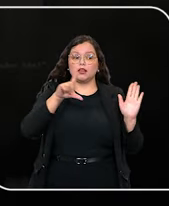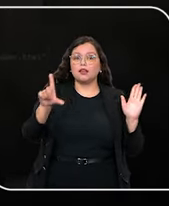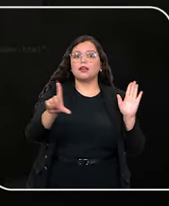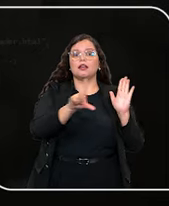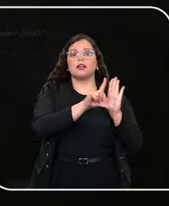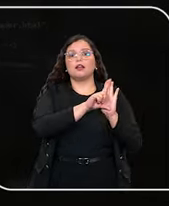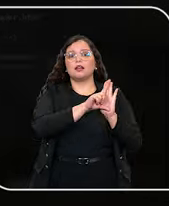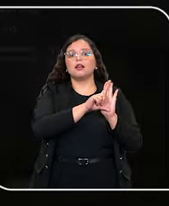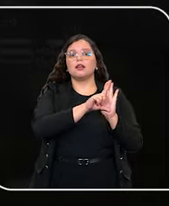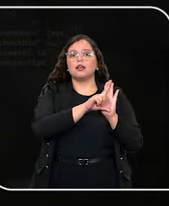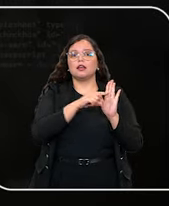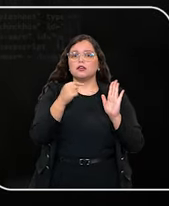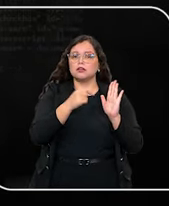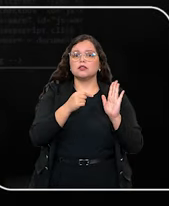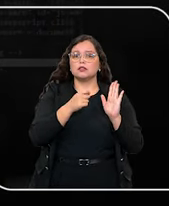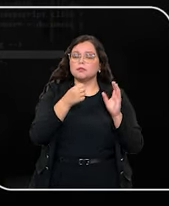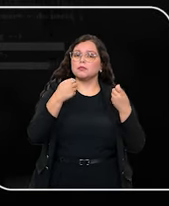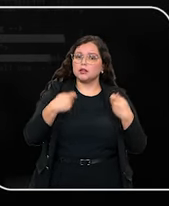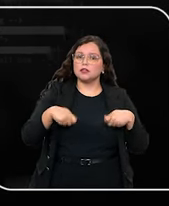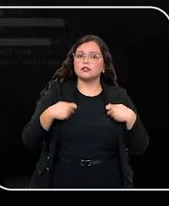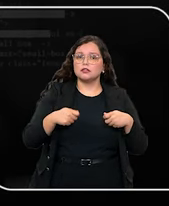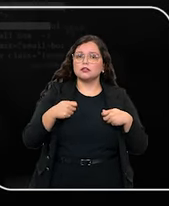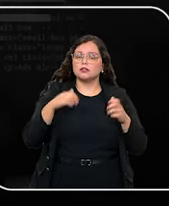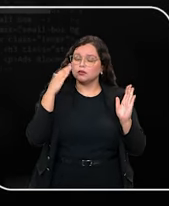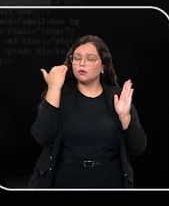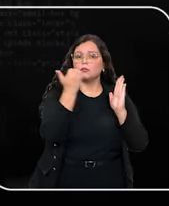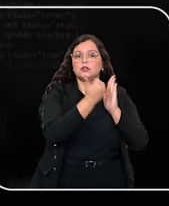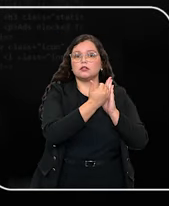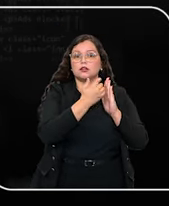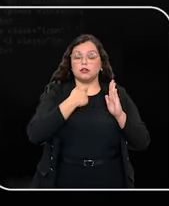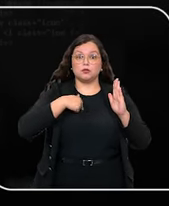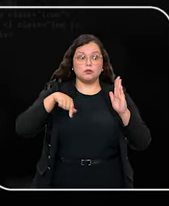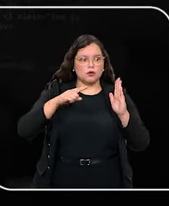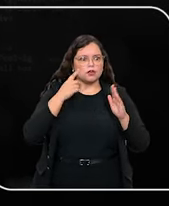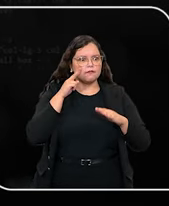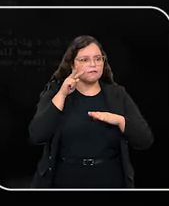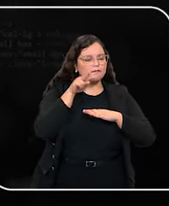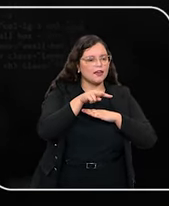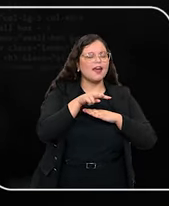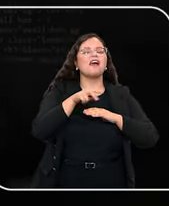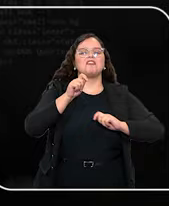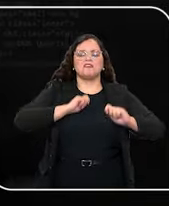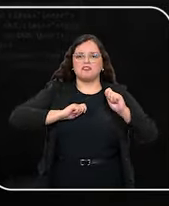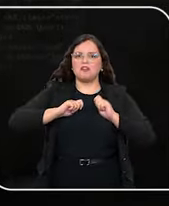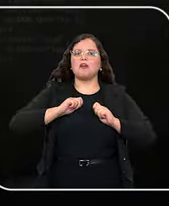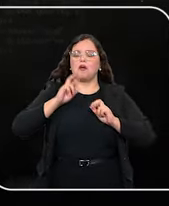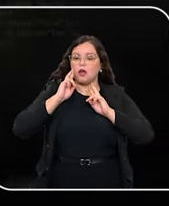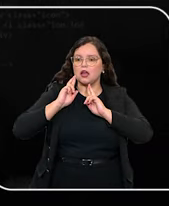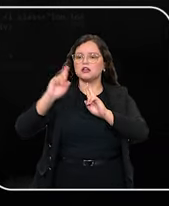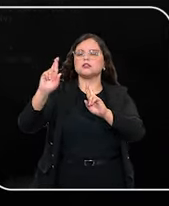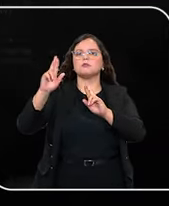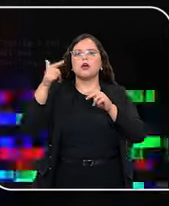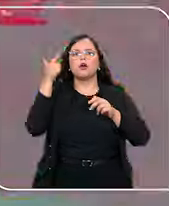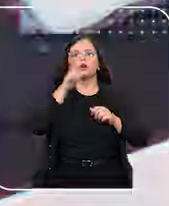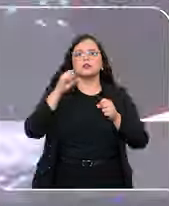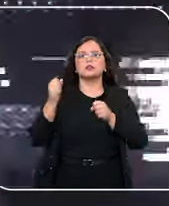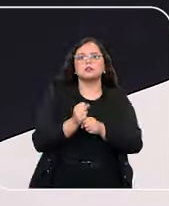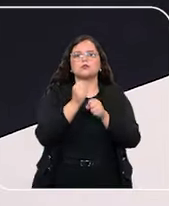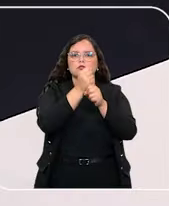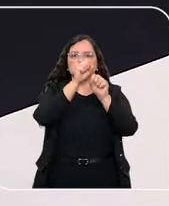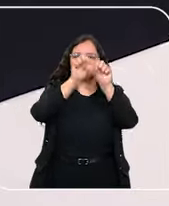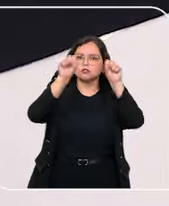processual penal, realmente algo que nos dá esperança e expectativa de que, de fato, a gente vai construir um sistema de justiça